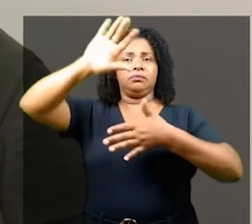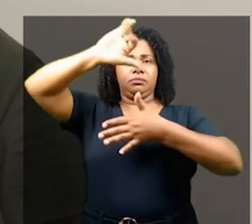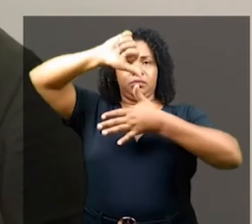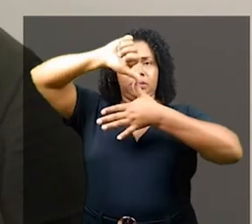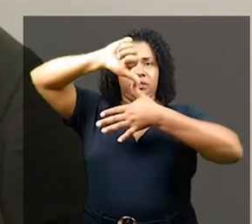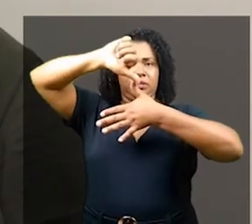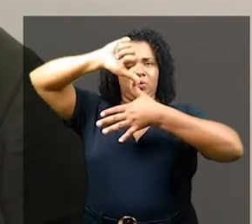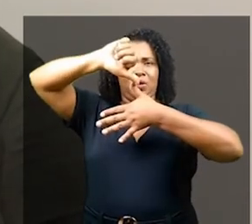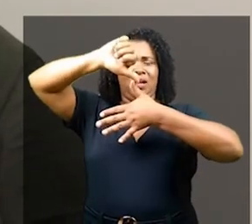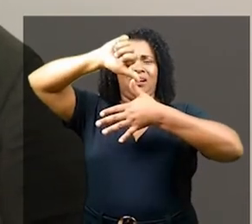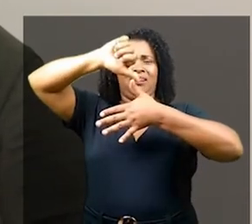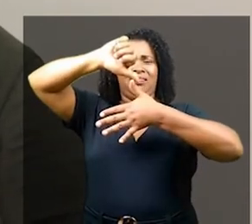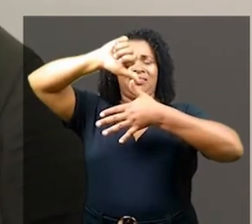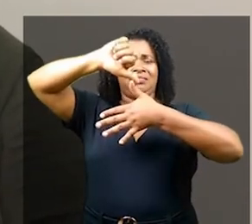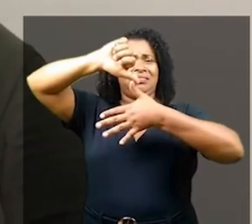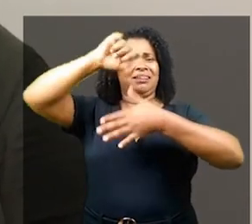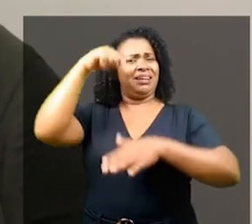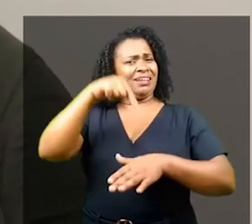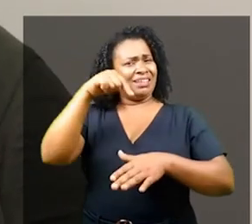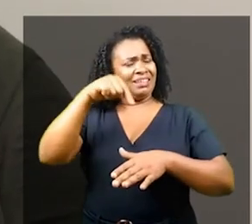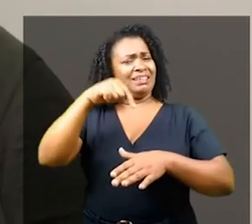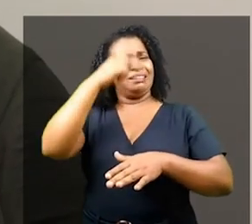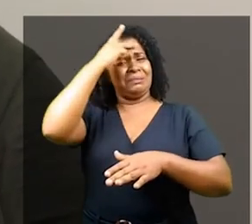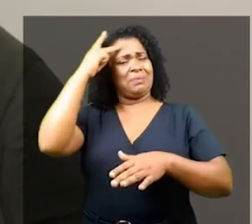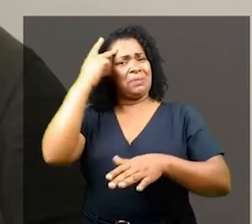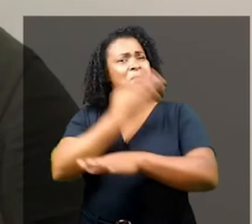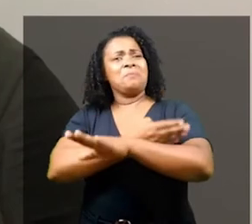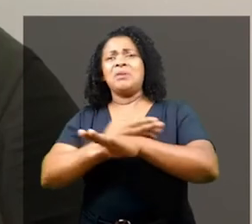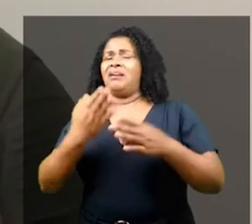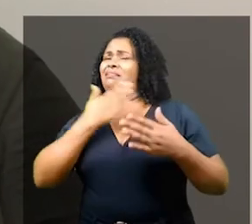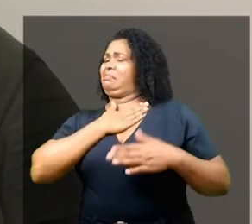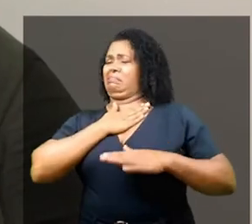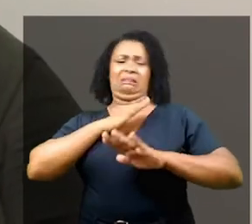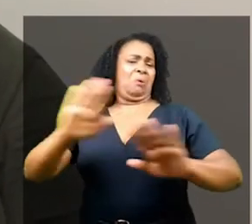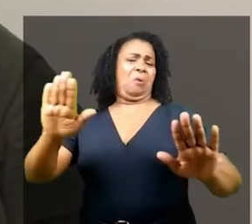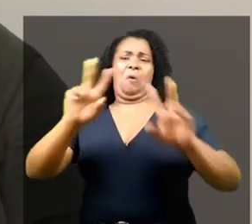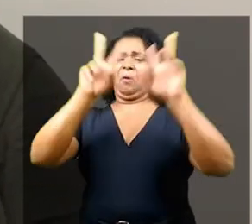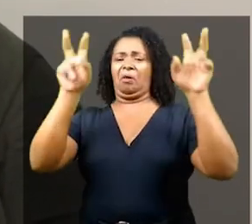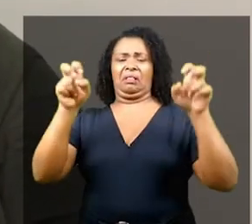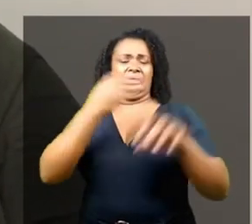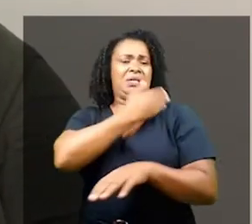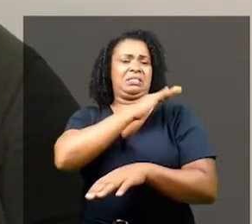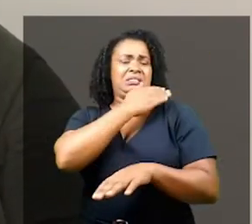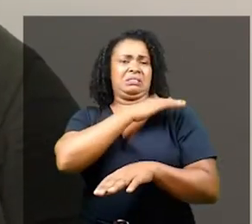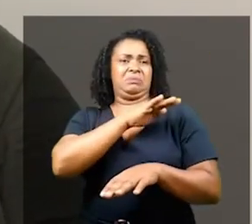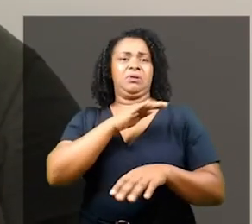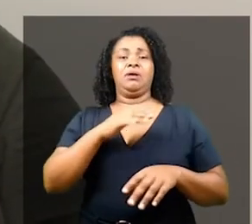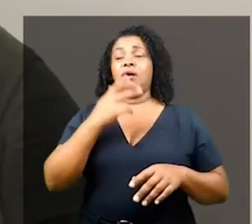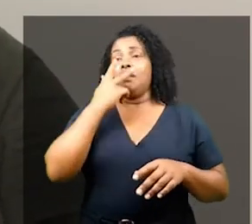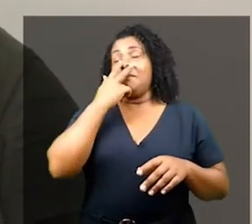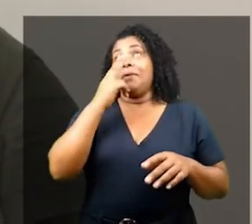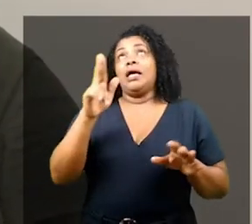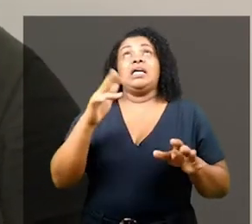latino-americanos com tradição escravocrata, os brancos não gostam de tocar nesse assunto, não. Não admitem inclusive